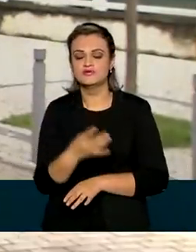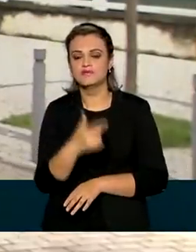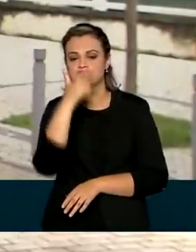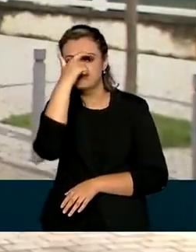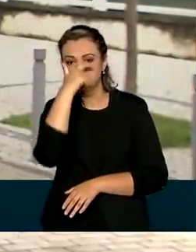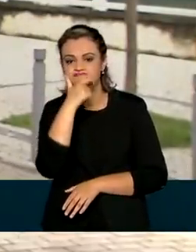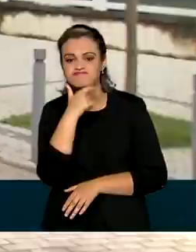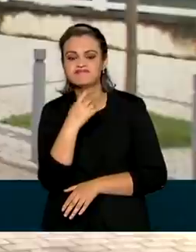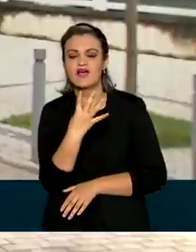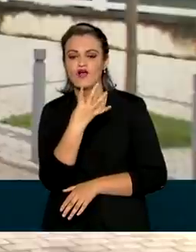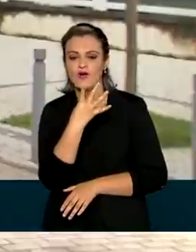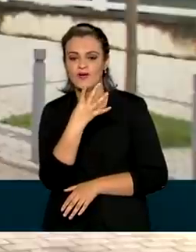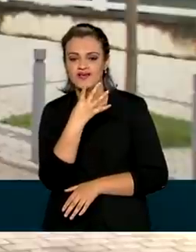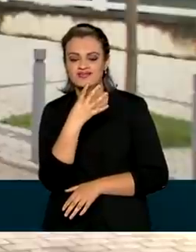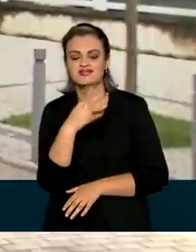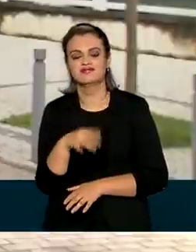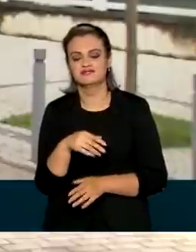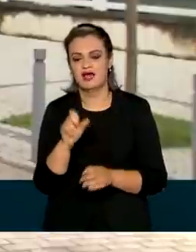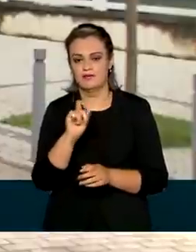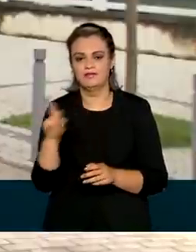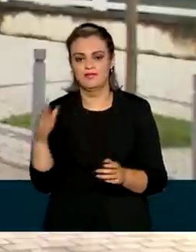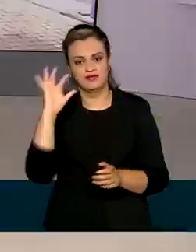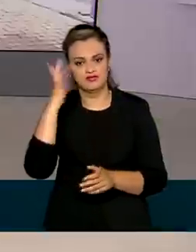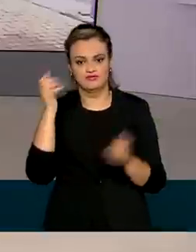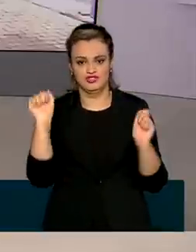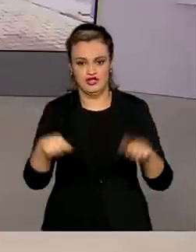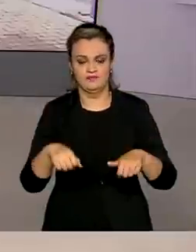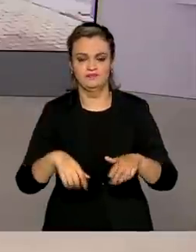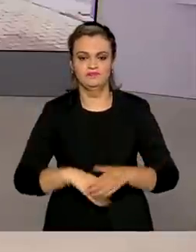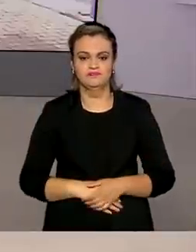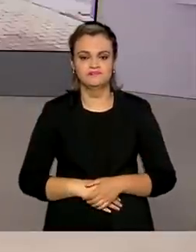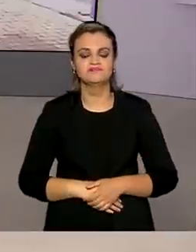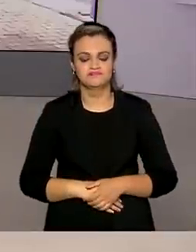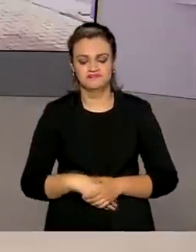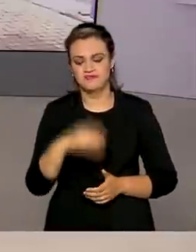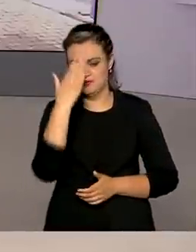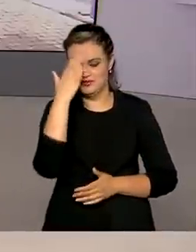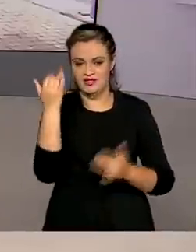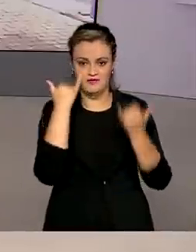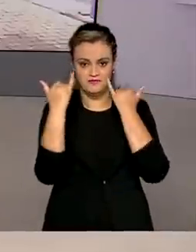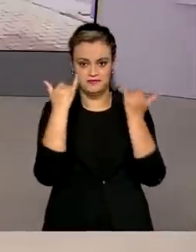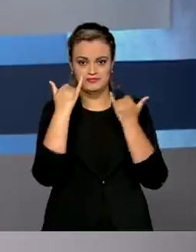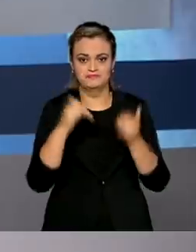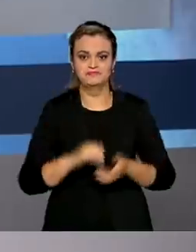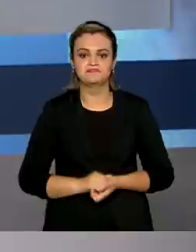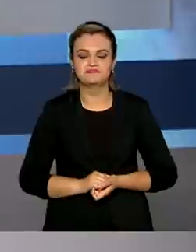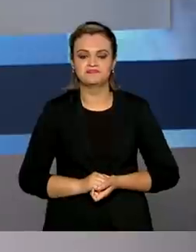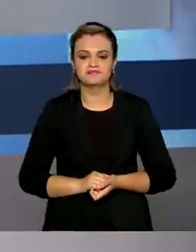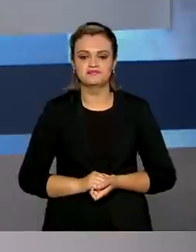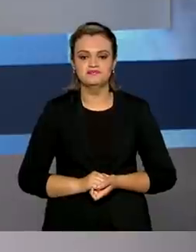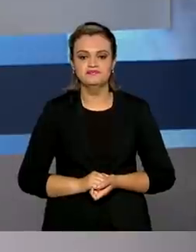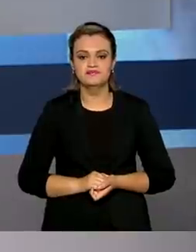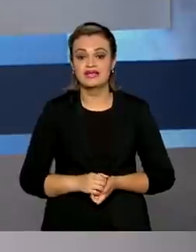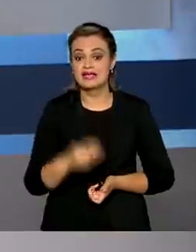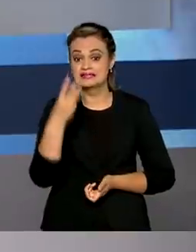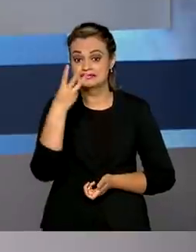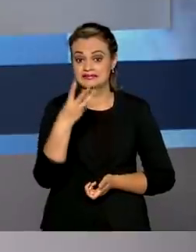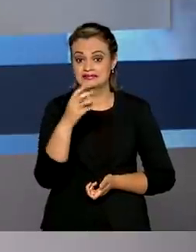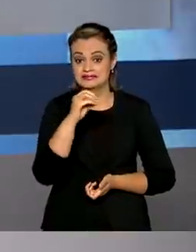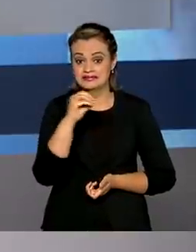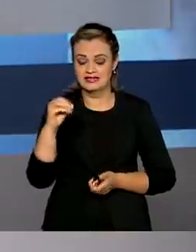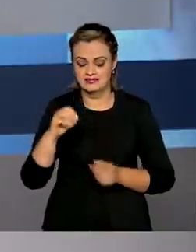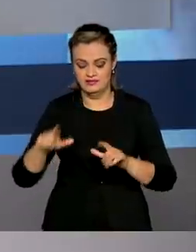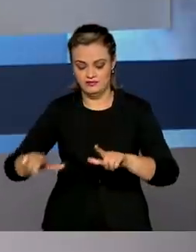facial pelo próprio aplicativo. Volto com você, Renata. Tá certo, Tiago. Muito obrigada pelas suas informações. E olha, mais de 300